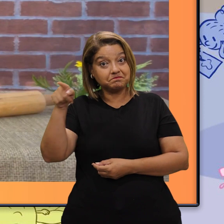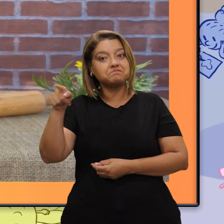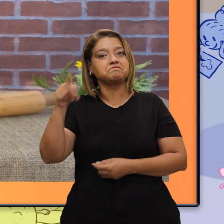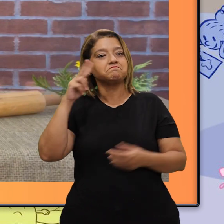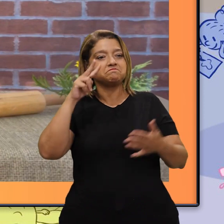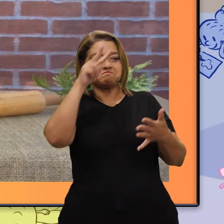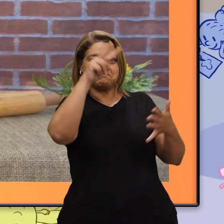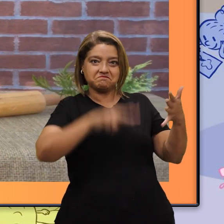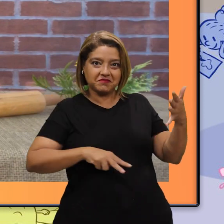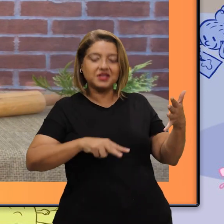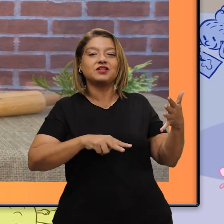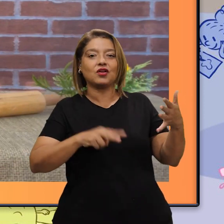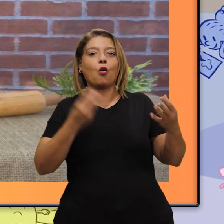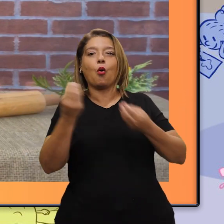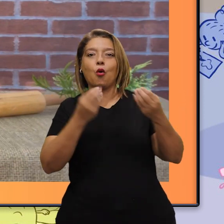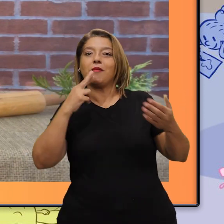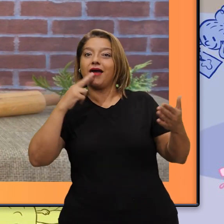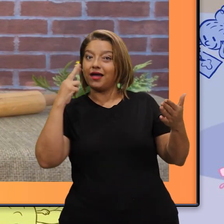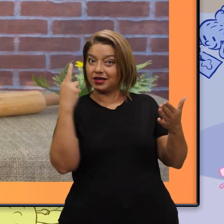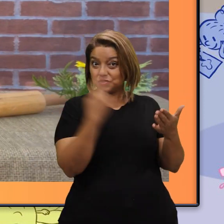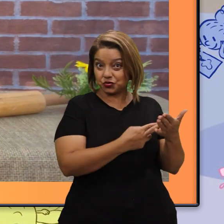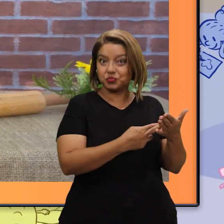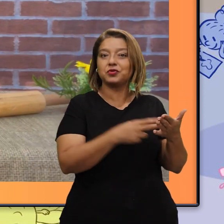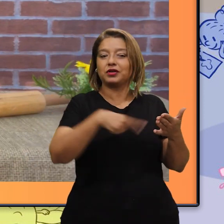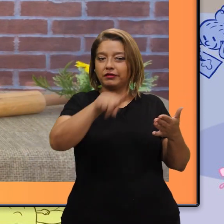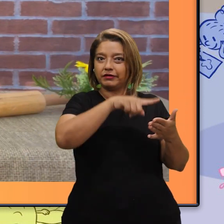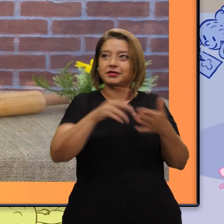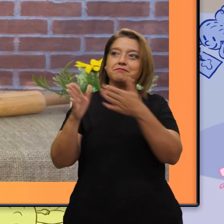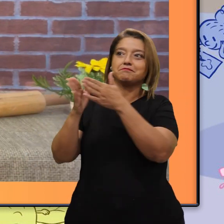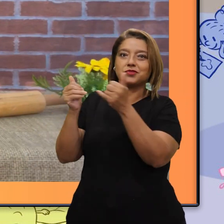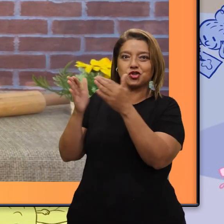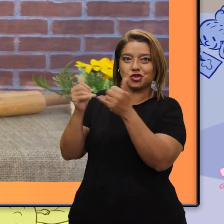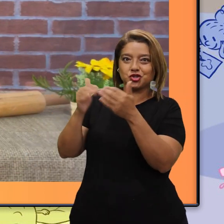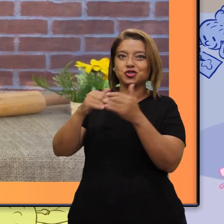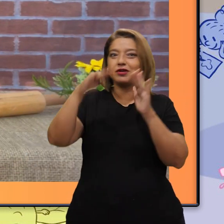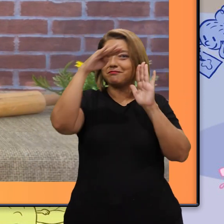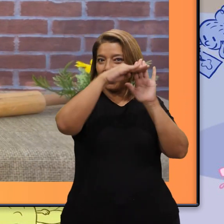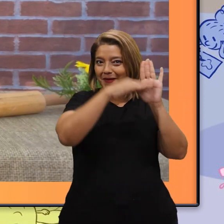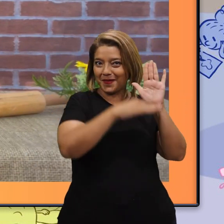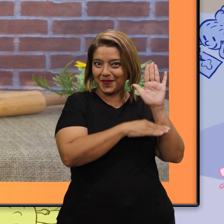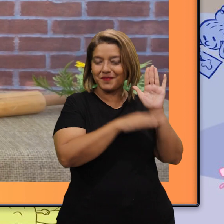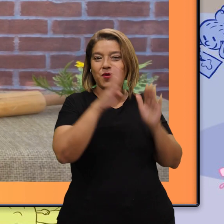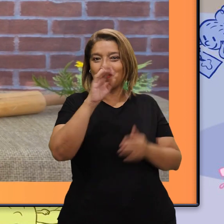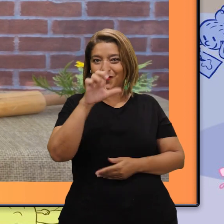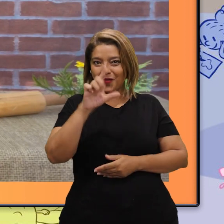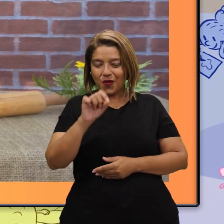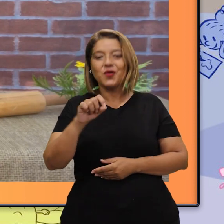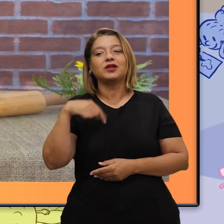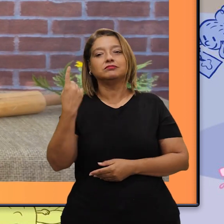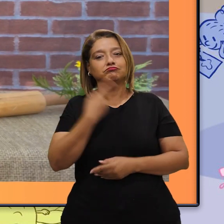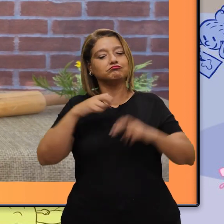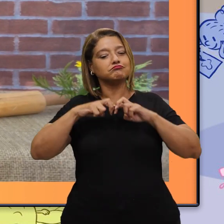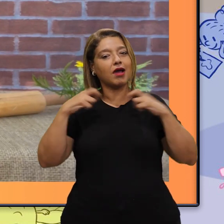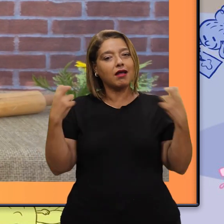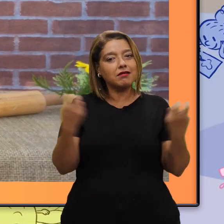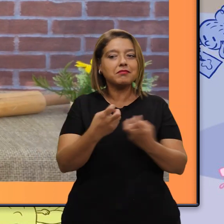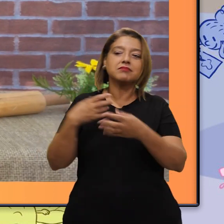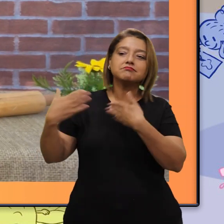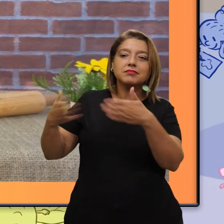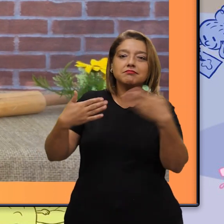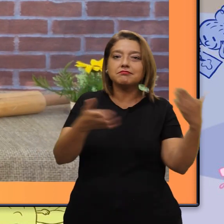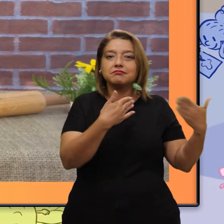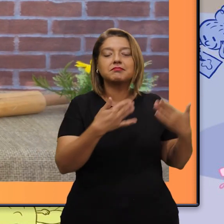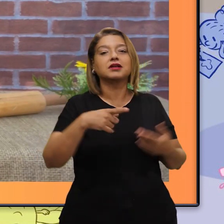a diretora esteve em nossa sala para responder ao pedido deles, dos produtos. Fizemos uma